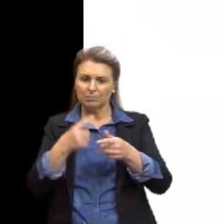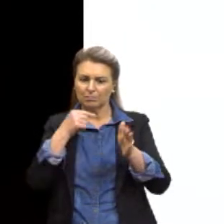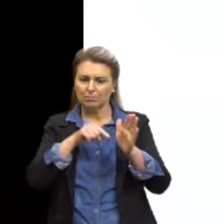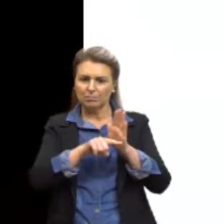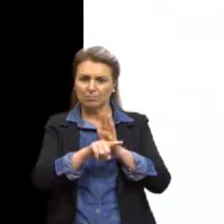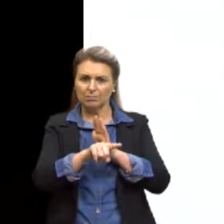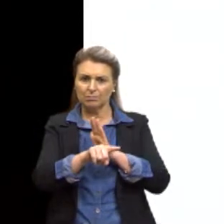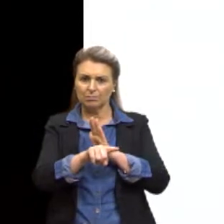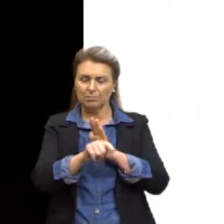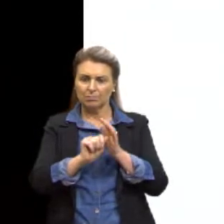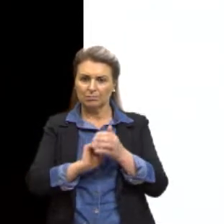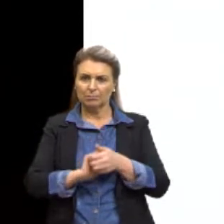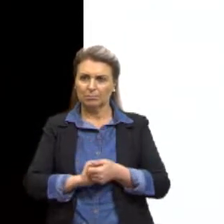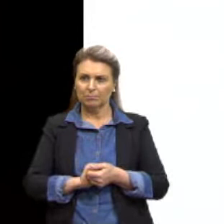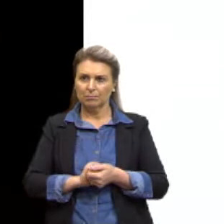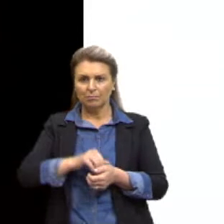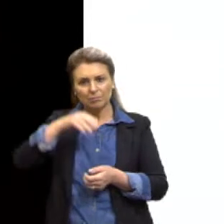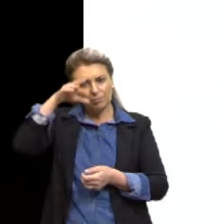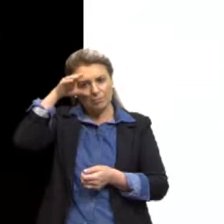em cima.